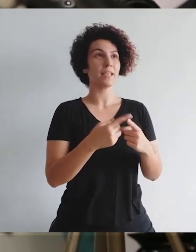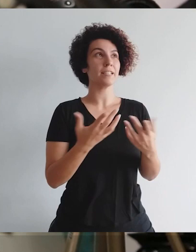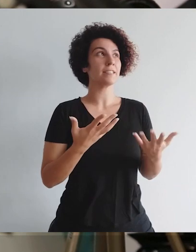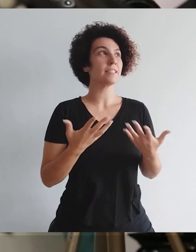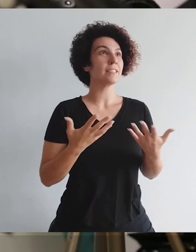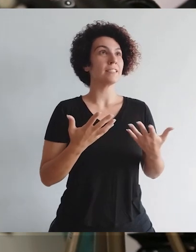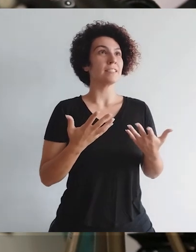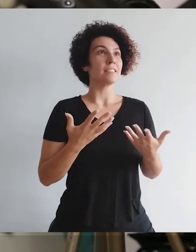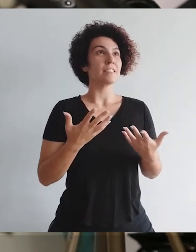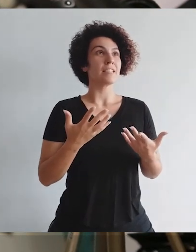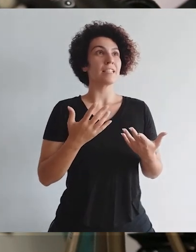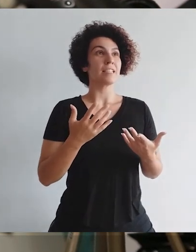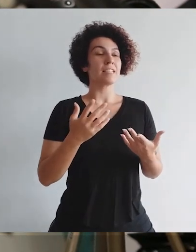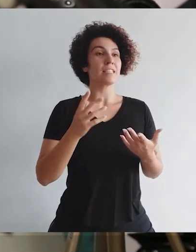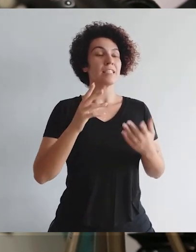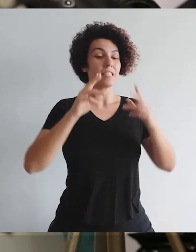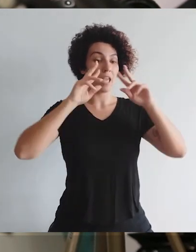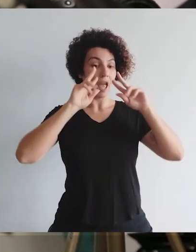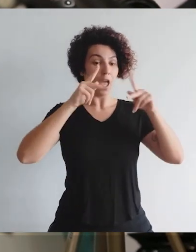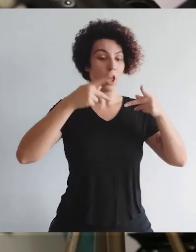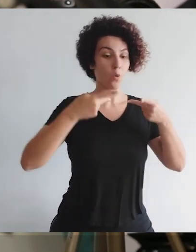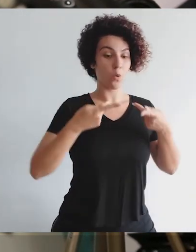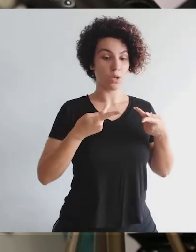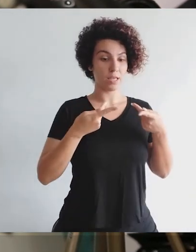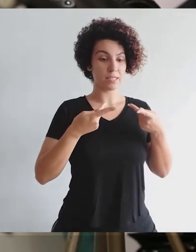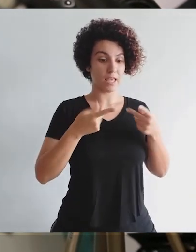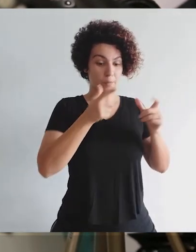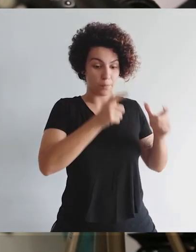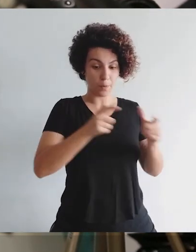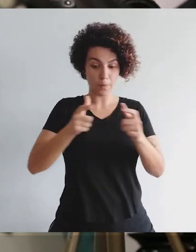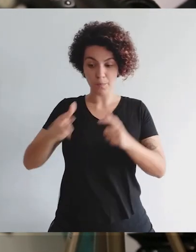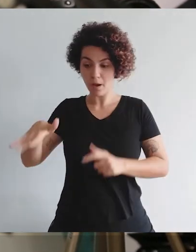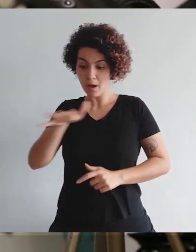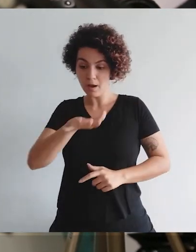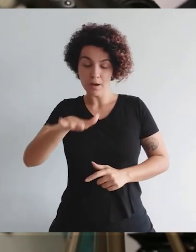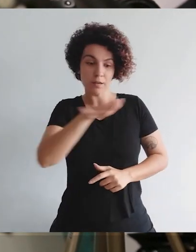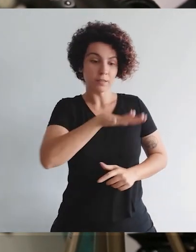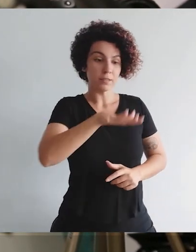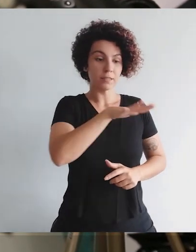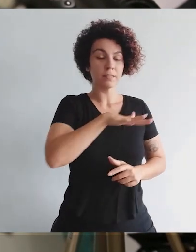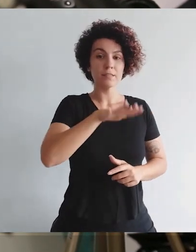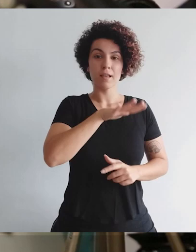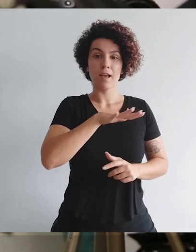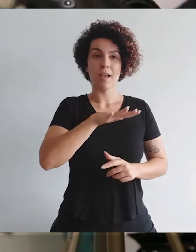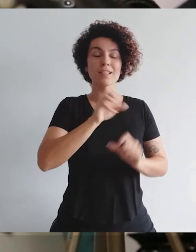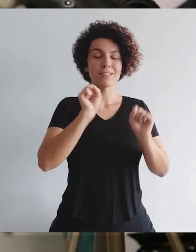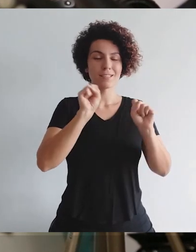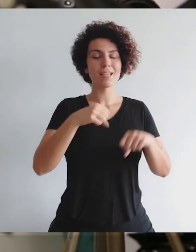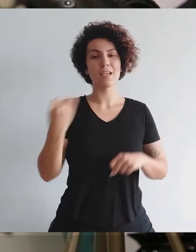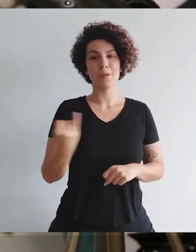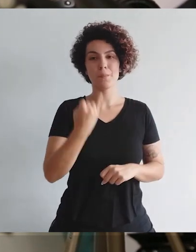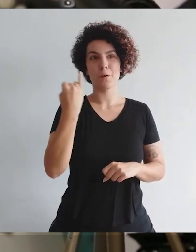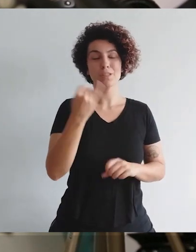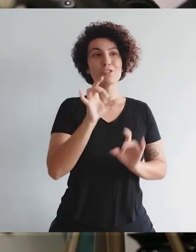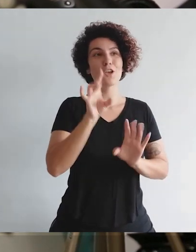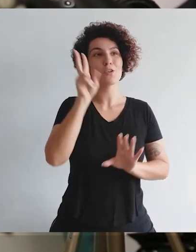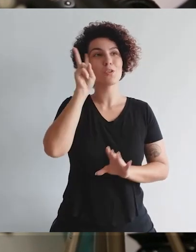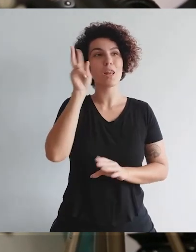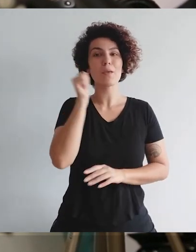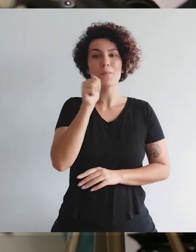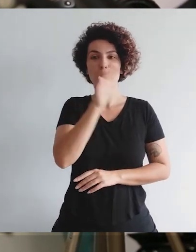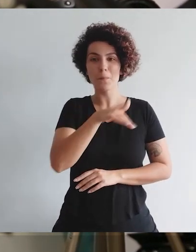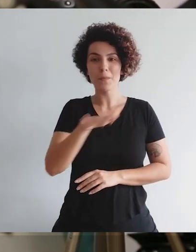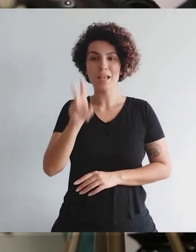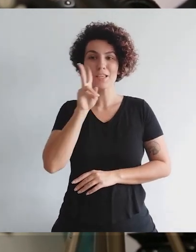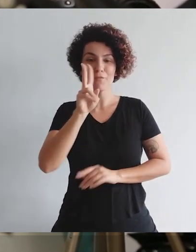acho que quando a gente se enxerga em algo ou em algum local, faz muita diferença. Eu só consigo